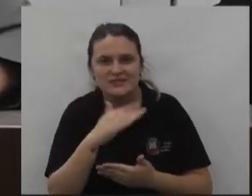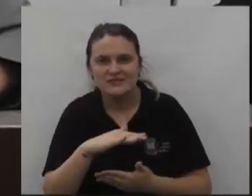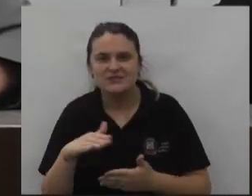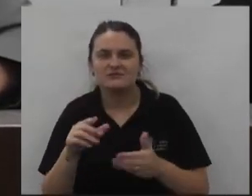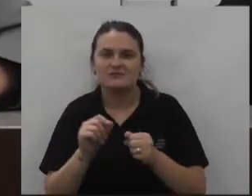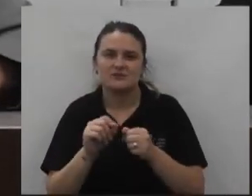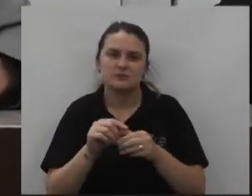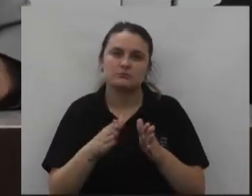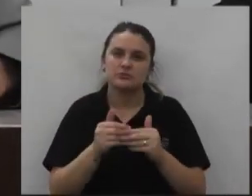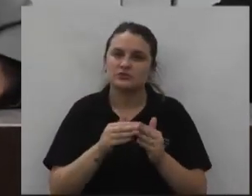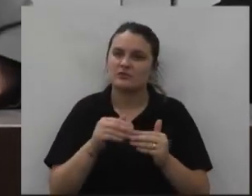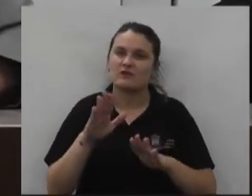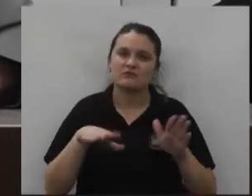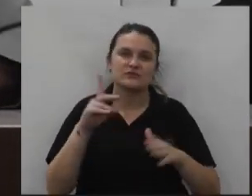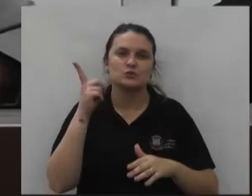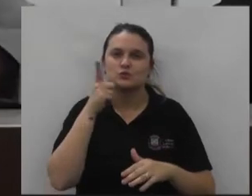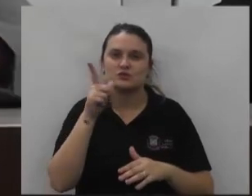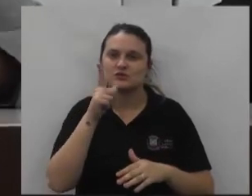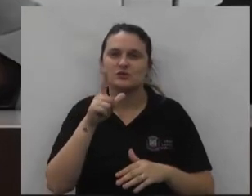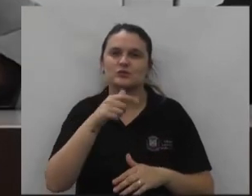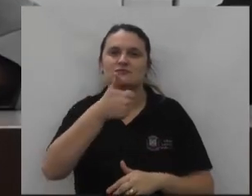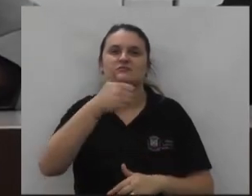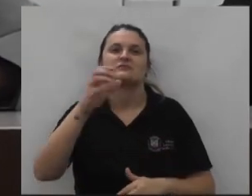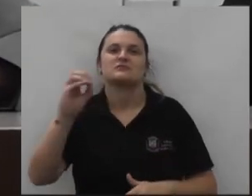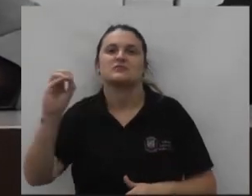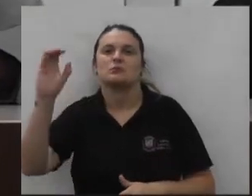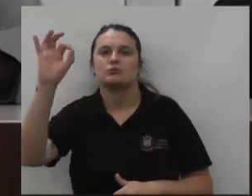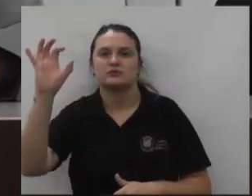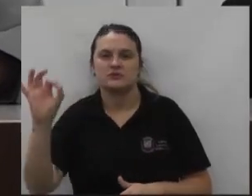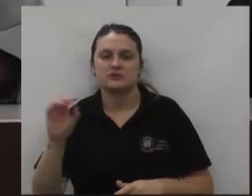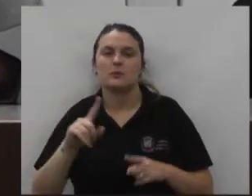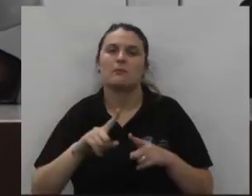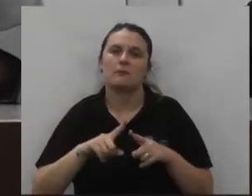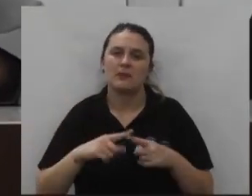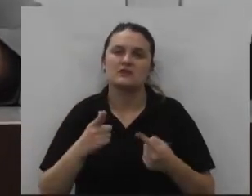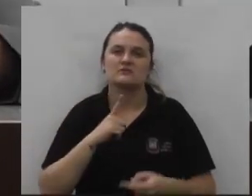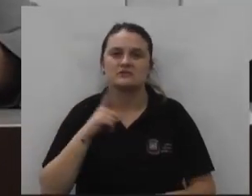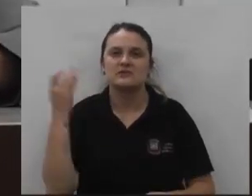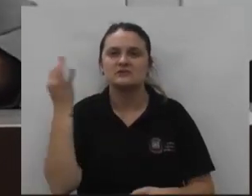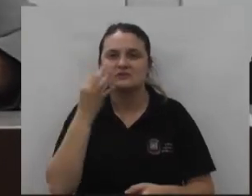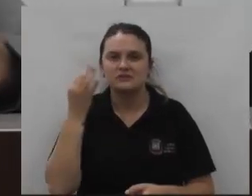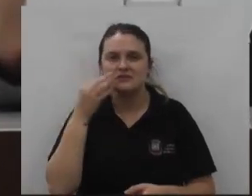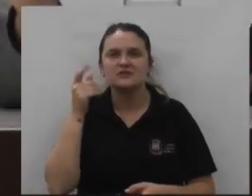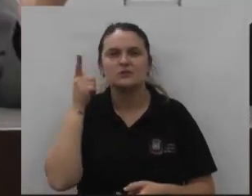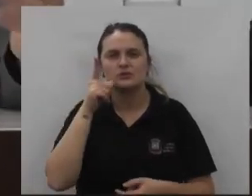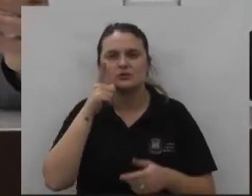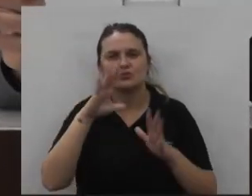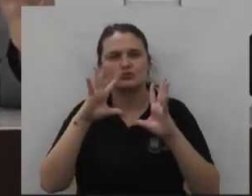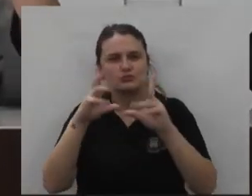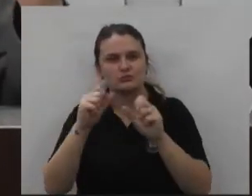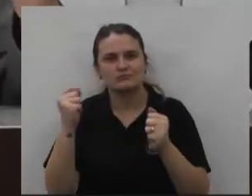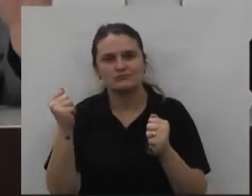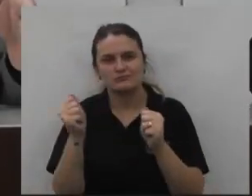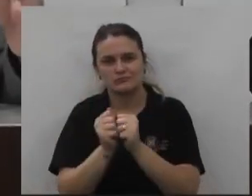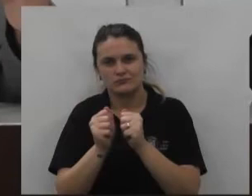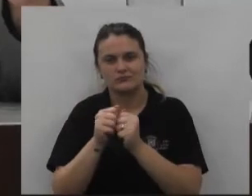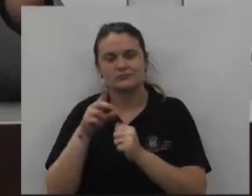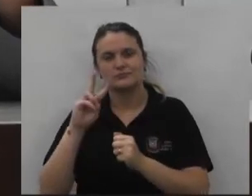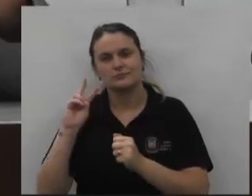fizemos requerimentos nós não conseguimos atender 100% mas eu tenho certeza que o que nós pudermos atender todos juntos